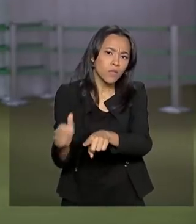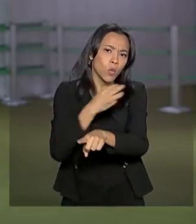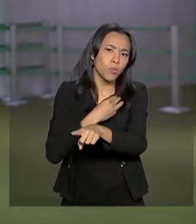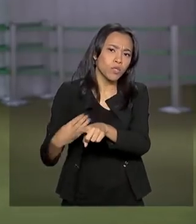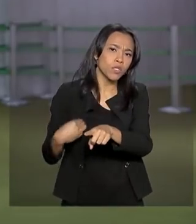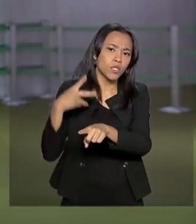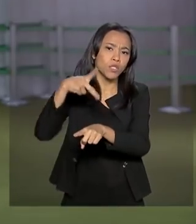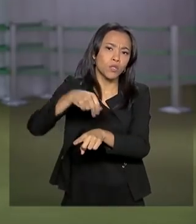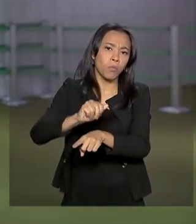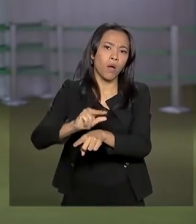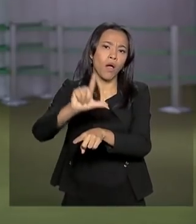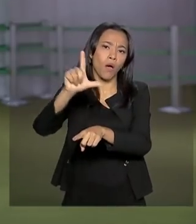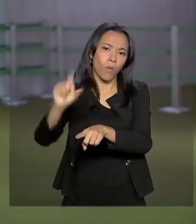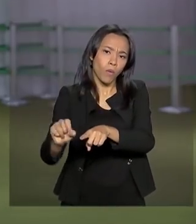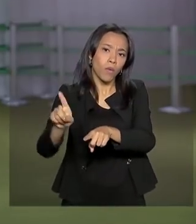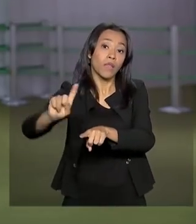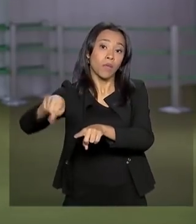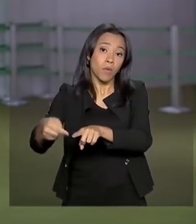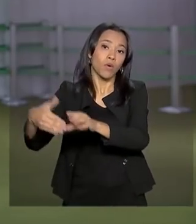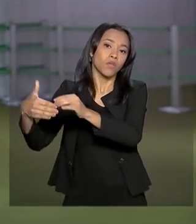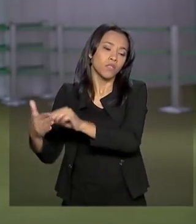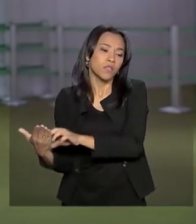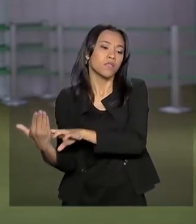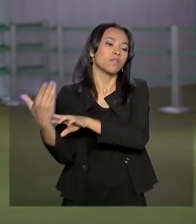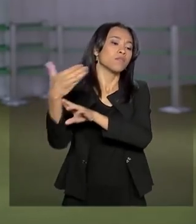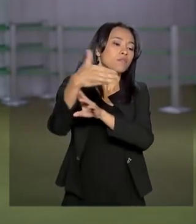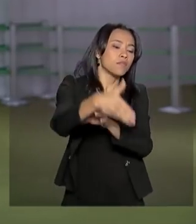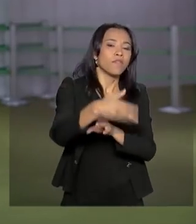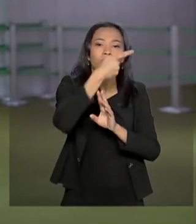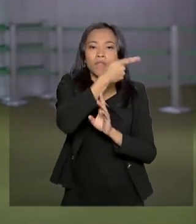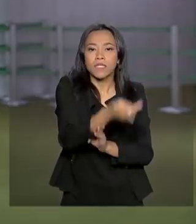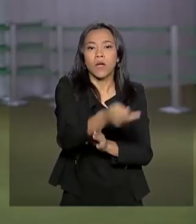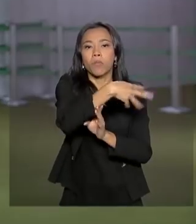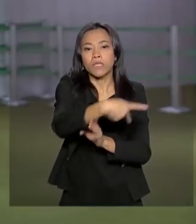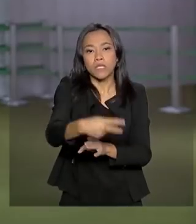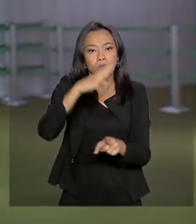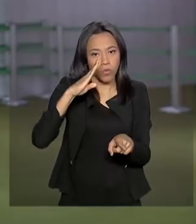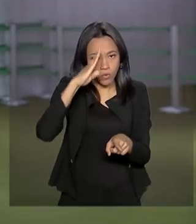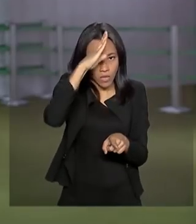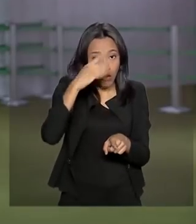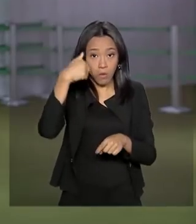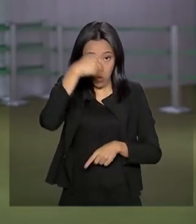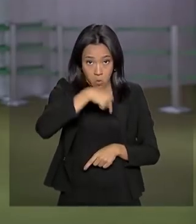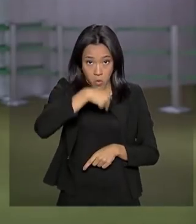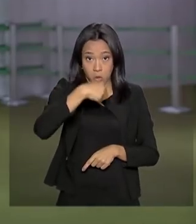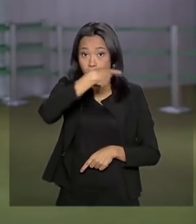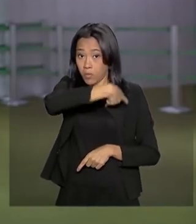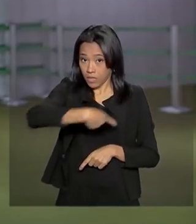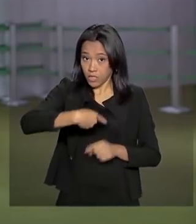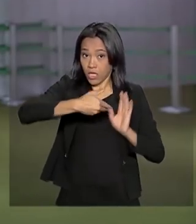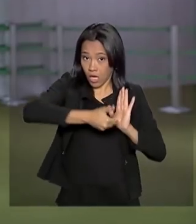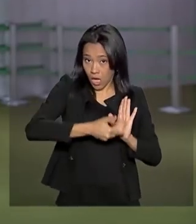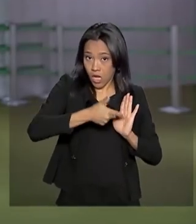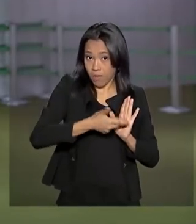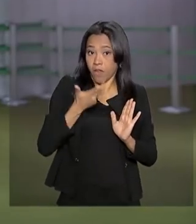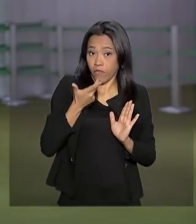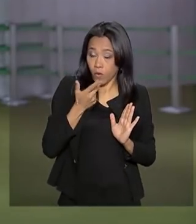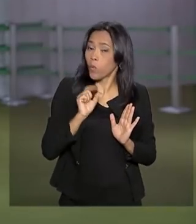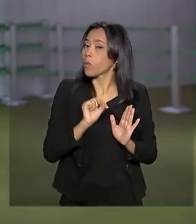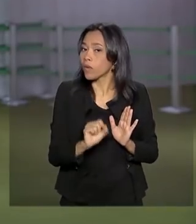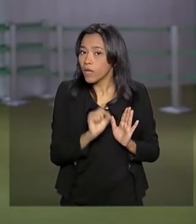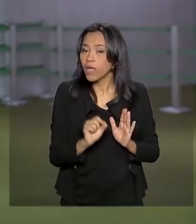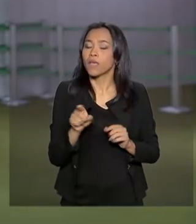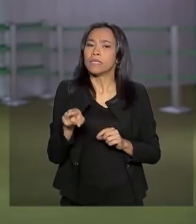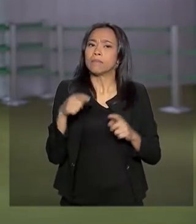De lá, eles seguiram para visitar o presidente Jair Bolsonaro e aí o presidente da Câmara, Rodrigo Maia disse, cobrou, na verdade,